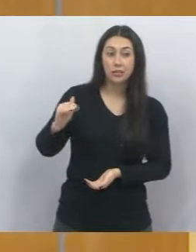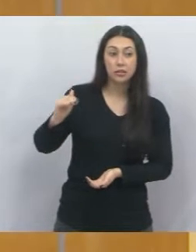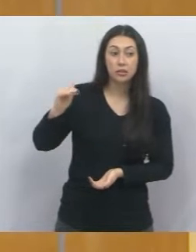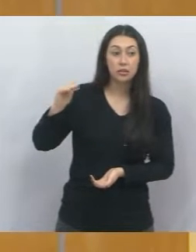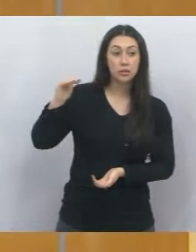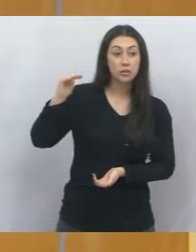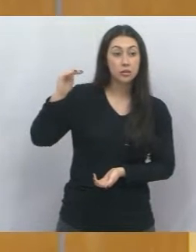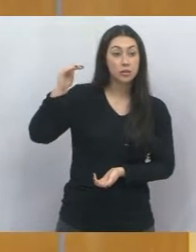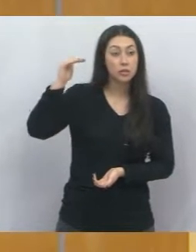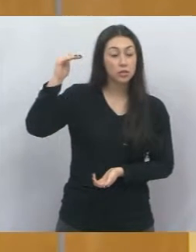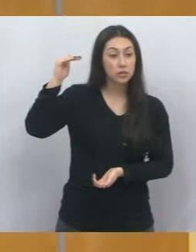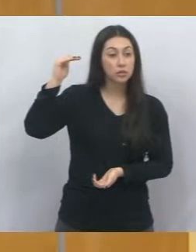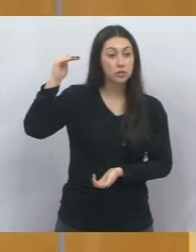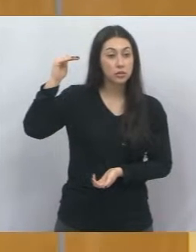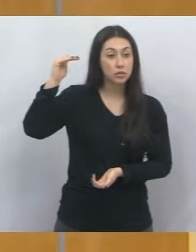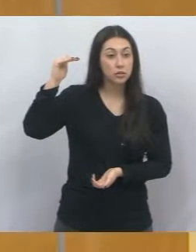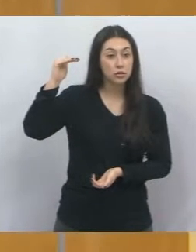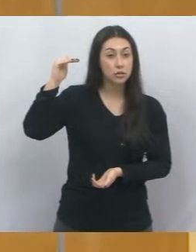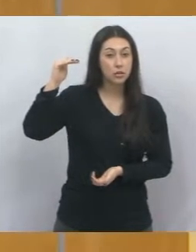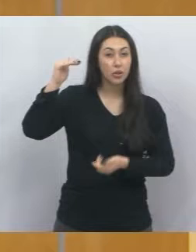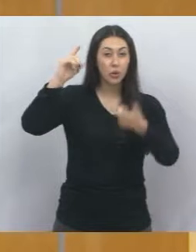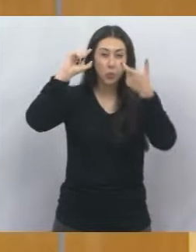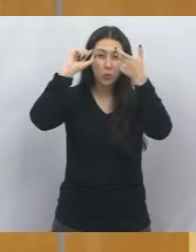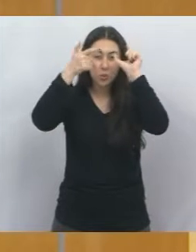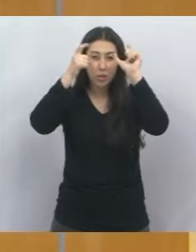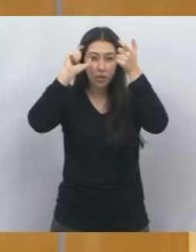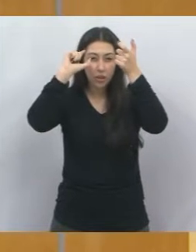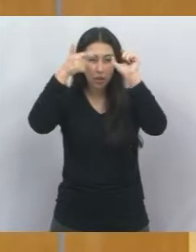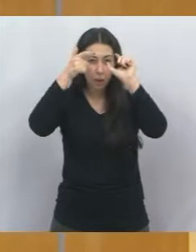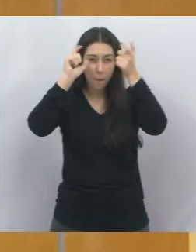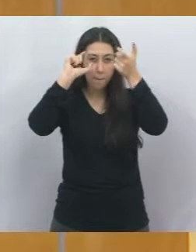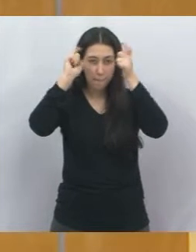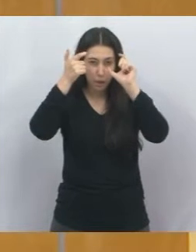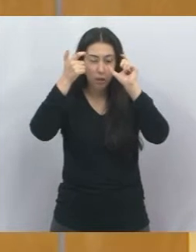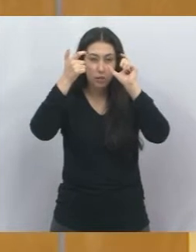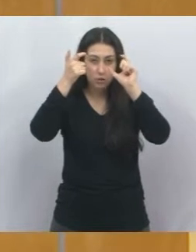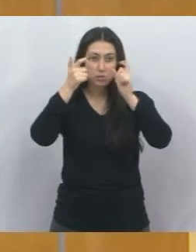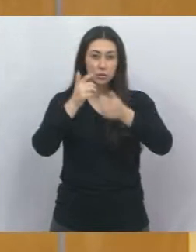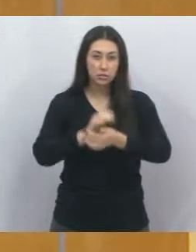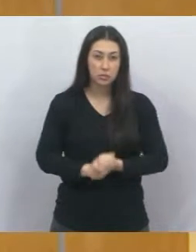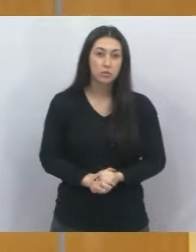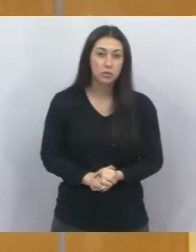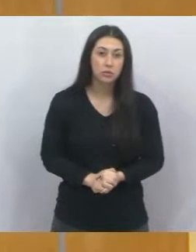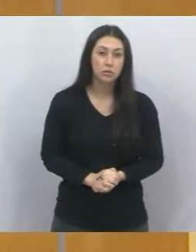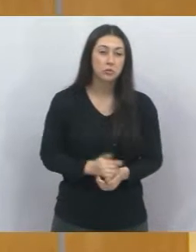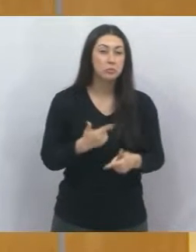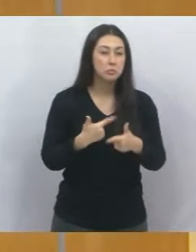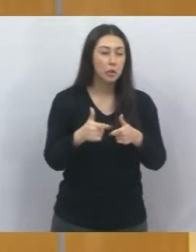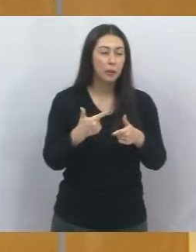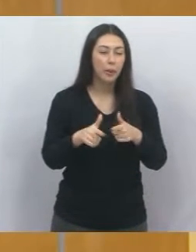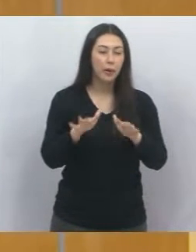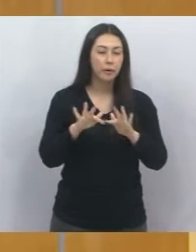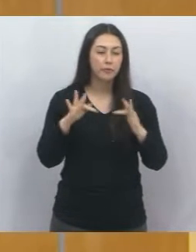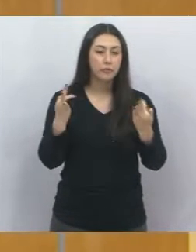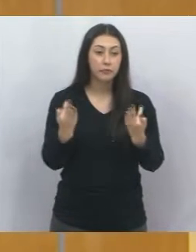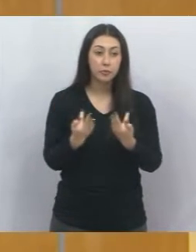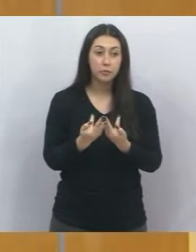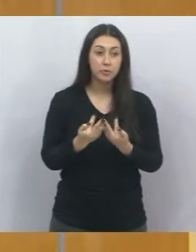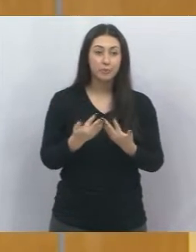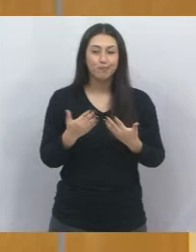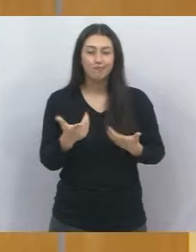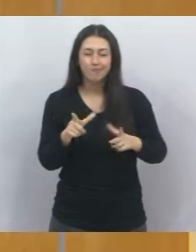traumatizados com a situação dentro de casa e tomam rumos